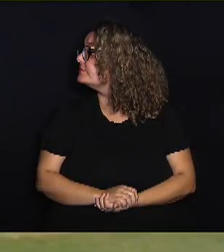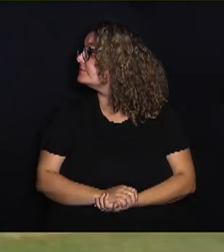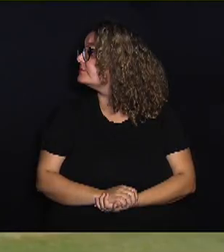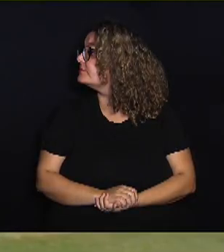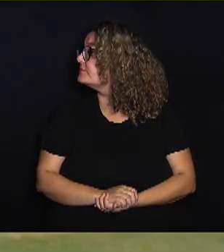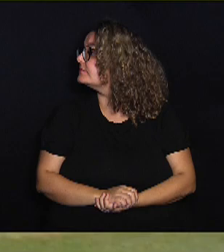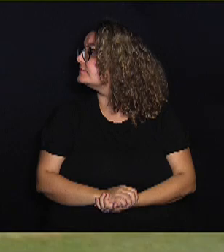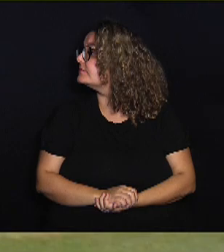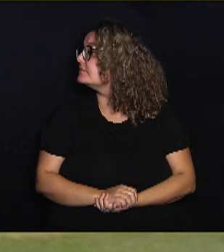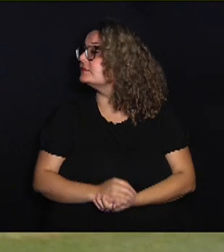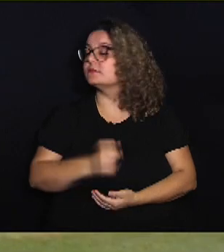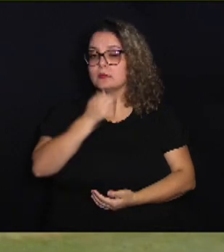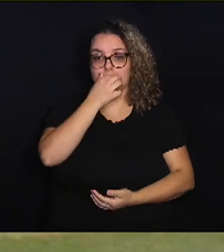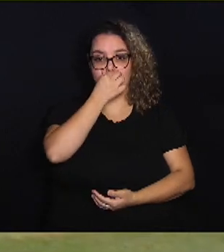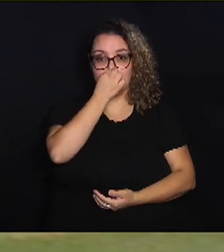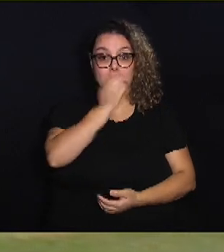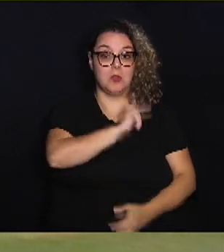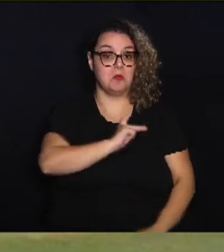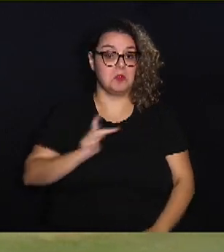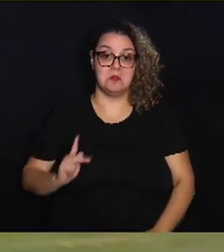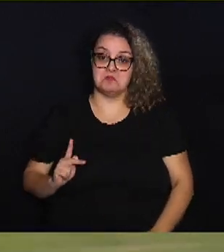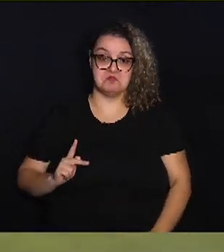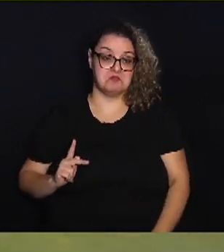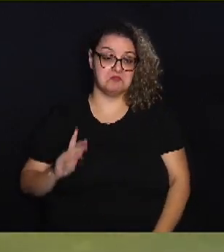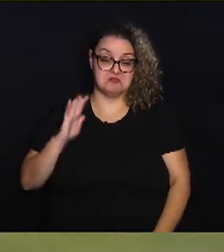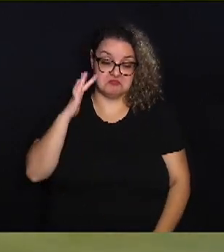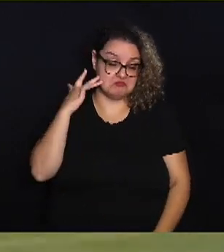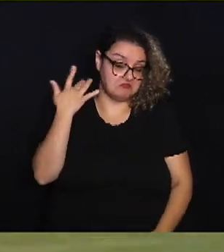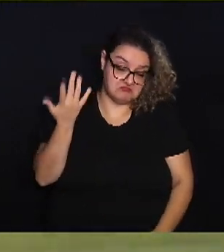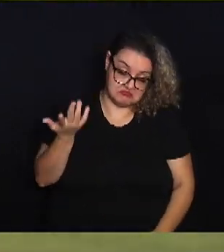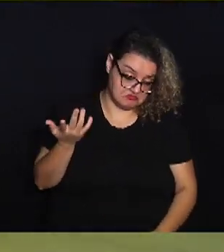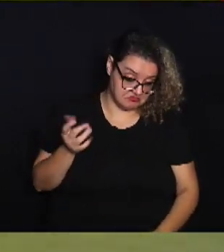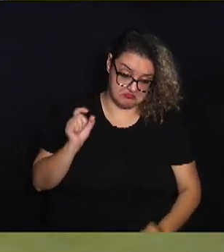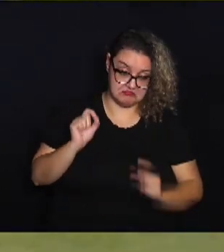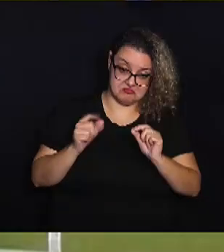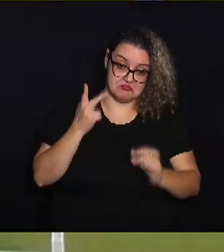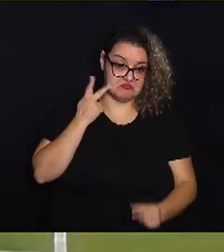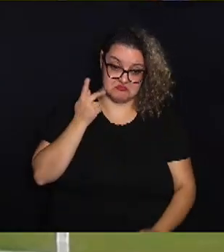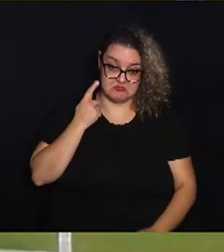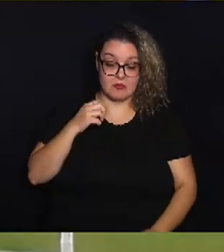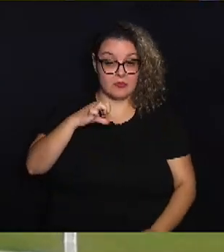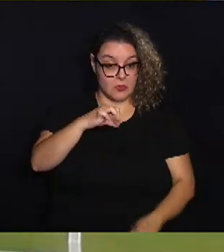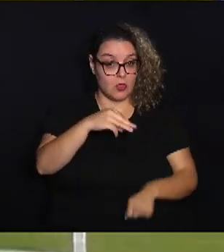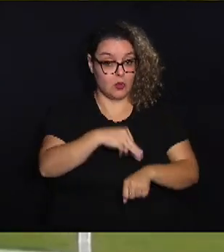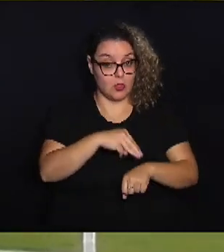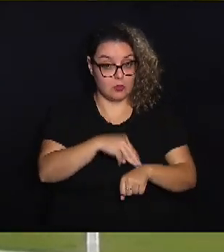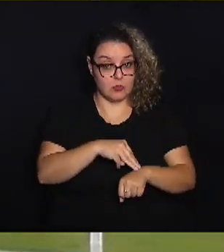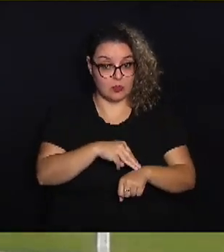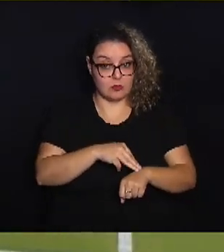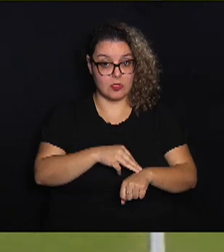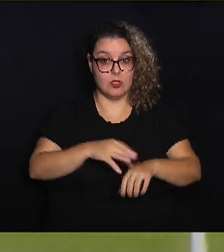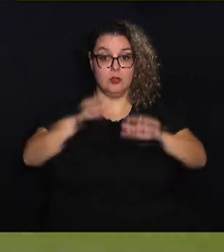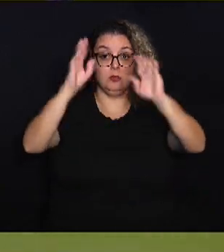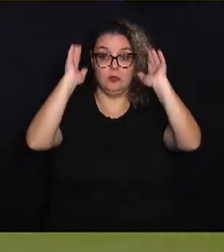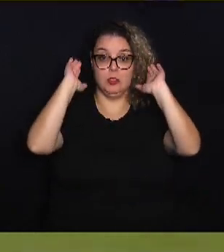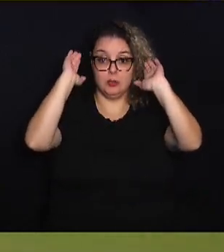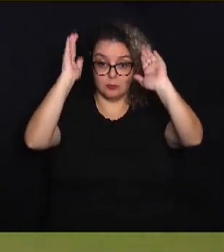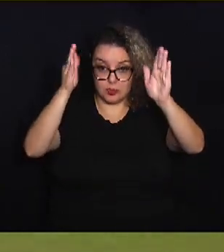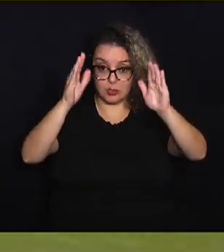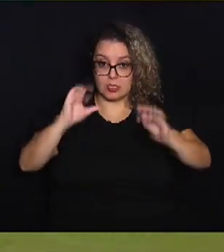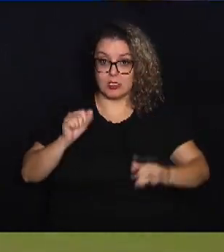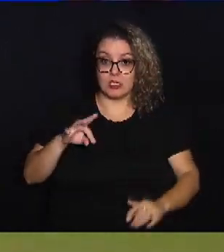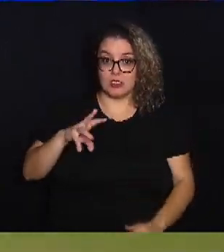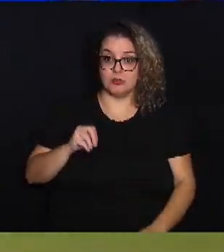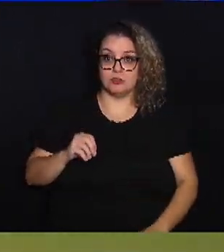A Ponte Preta nem tomou conhecimento do Ceará. Logo aos nove minutos, em cobrança de escanteio, Castro